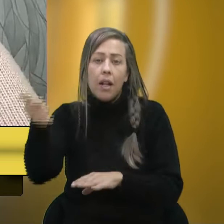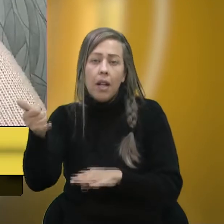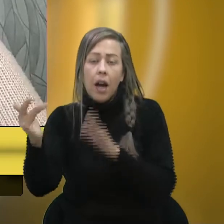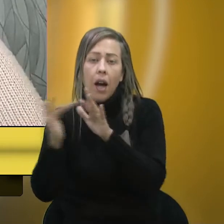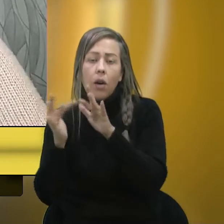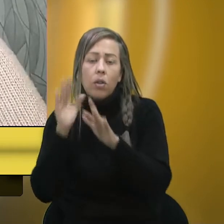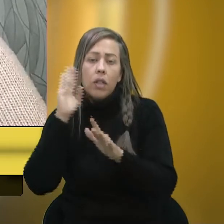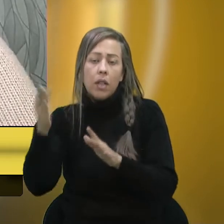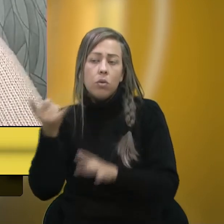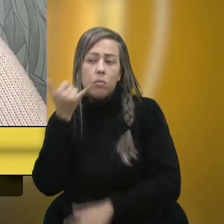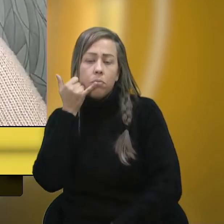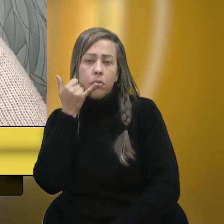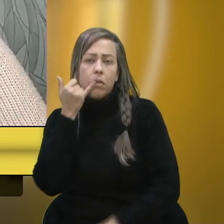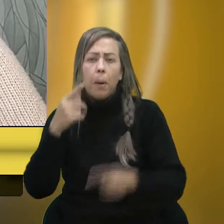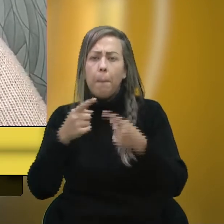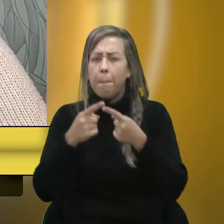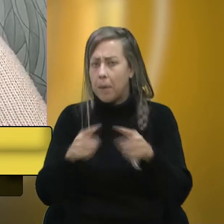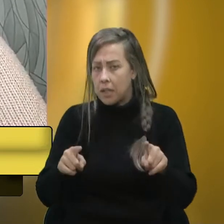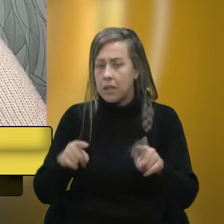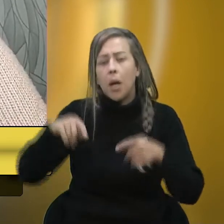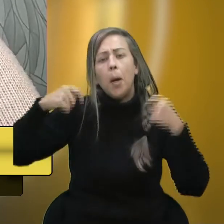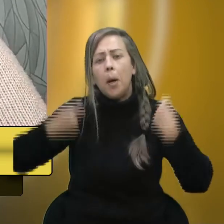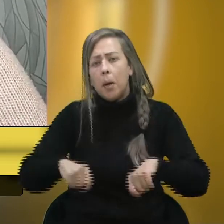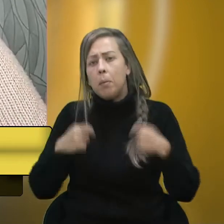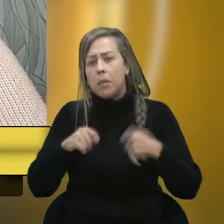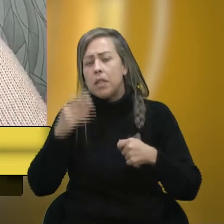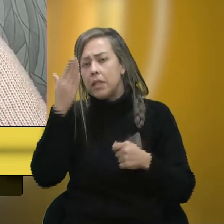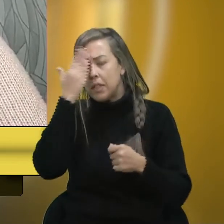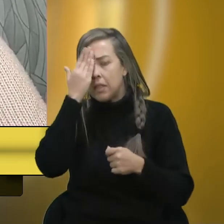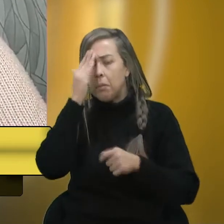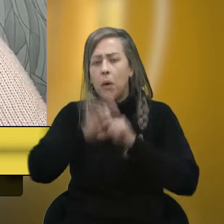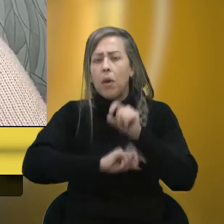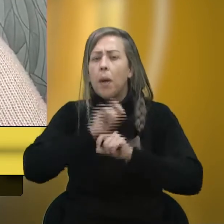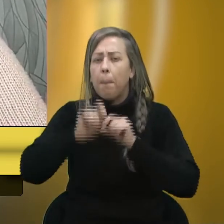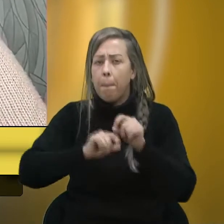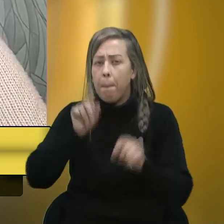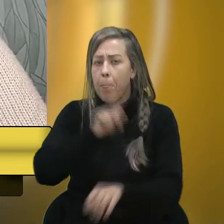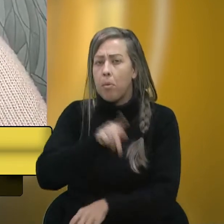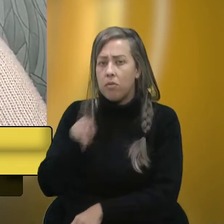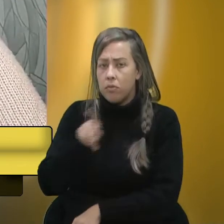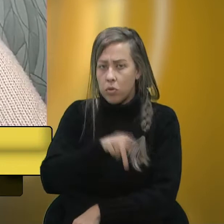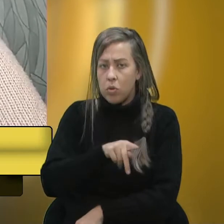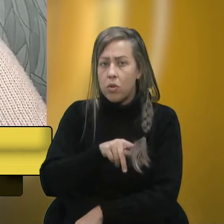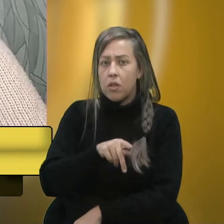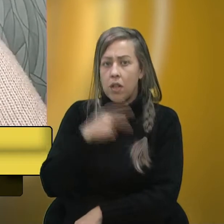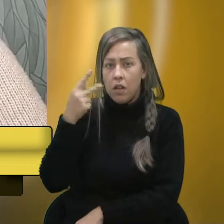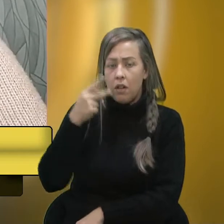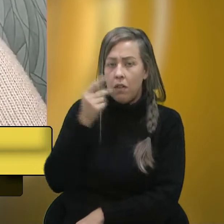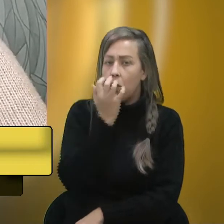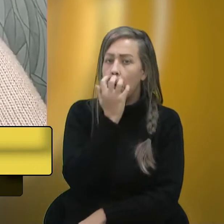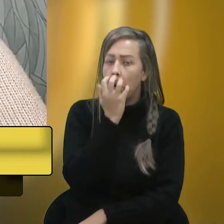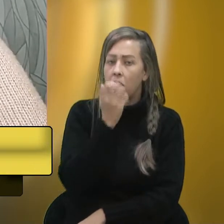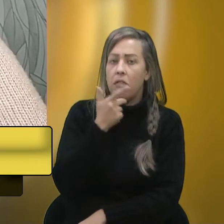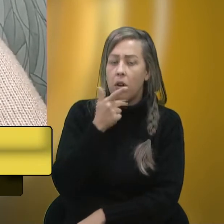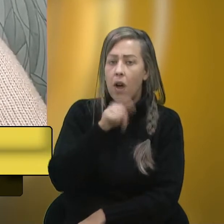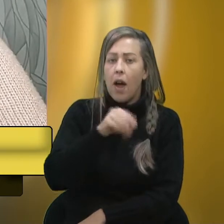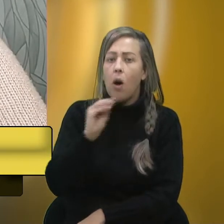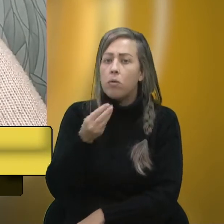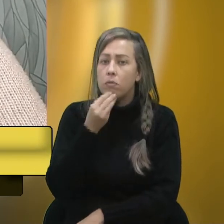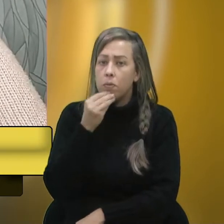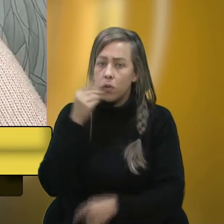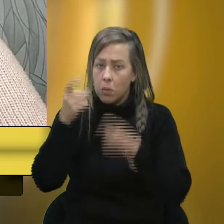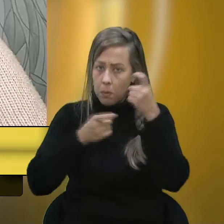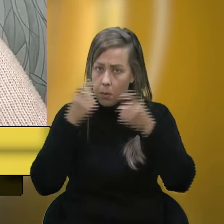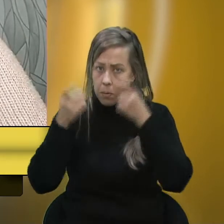contato direto, mas a gente precisa saber que os professores, como disse o vereador Camilles agora, e essa é obviamente uma